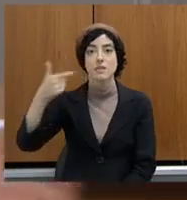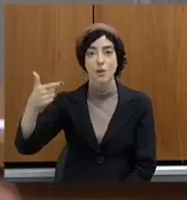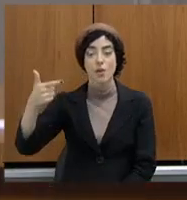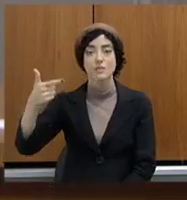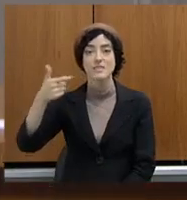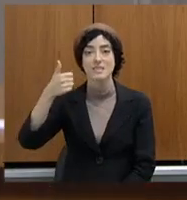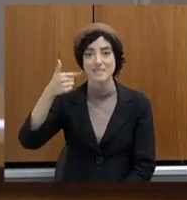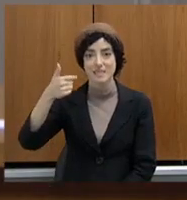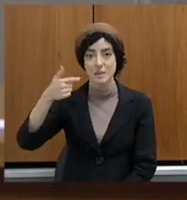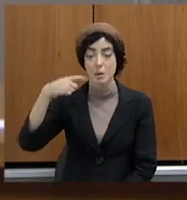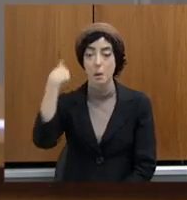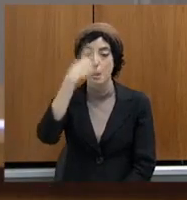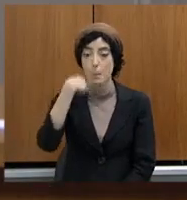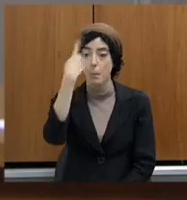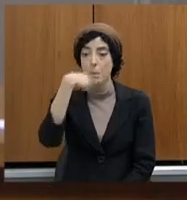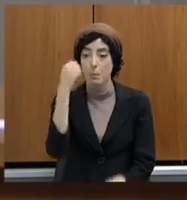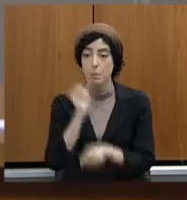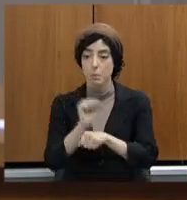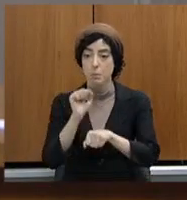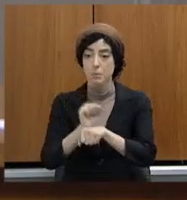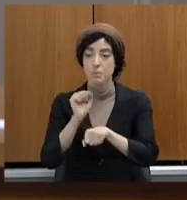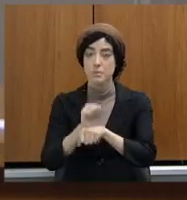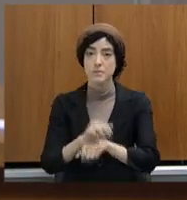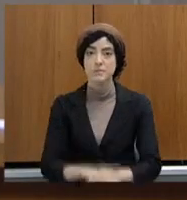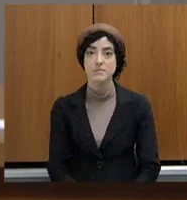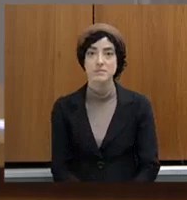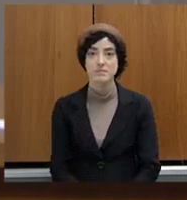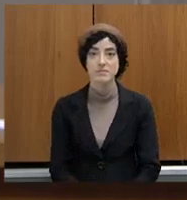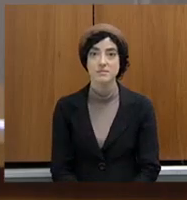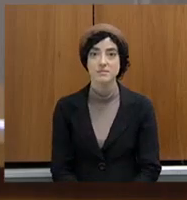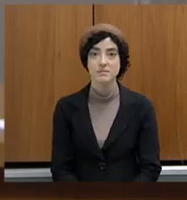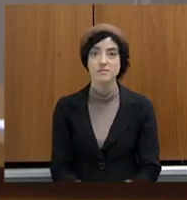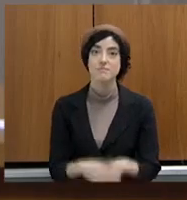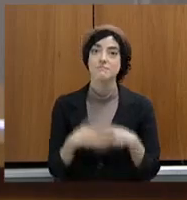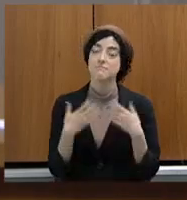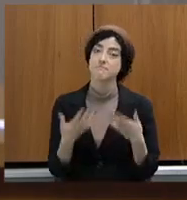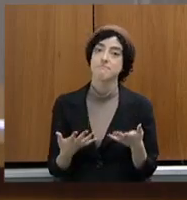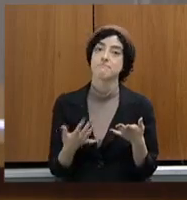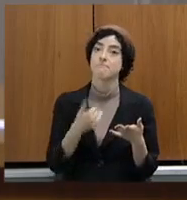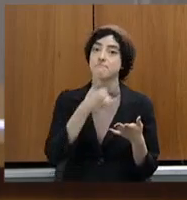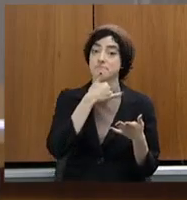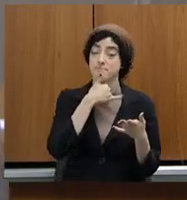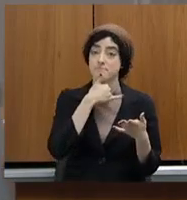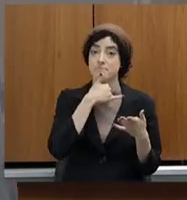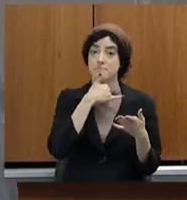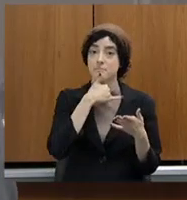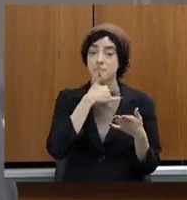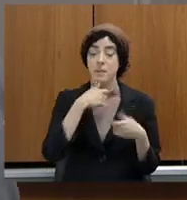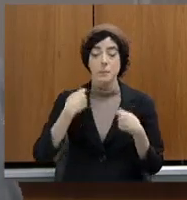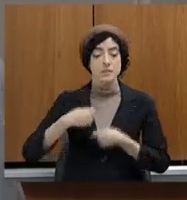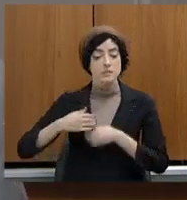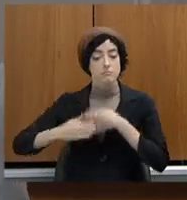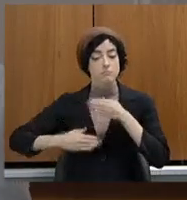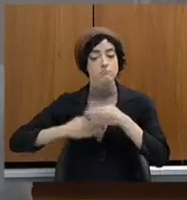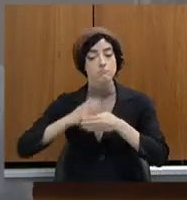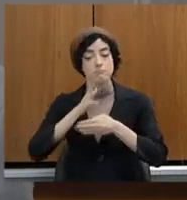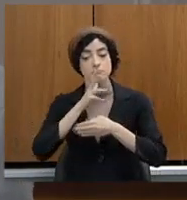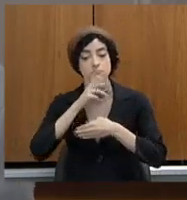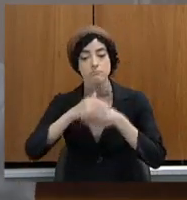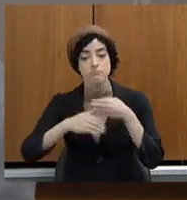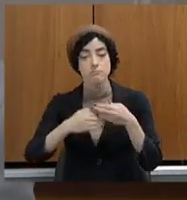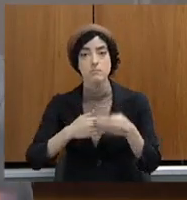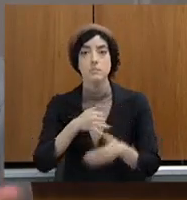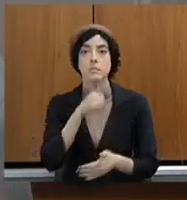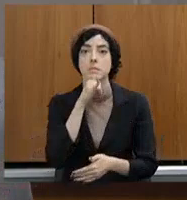sonado, ia à delegacia. Nós sabemos que a presença do delegado em certos locais de